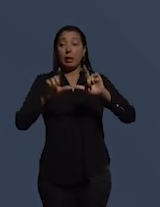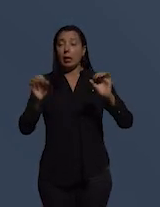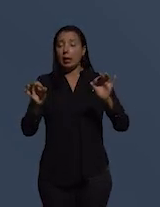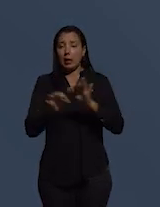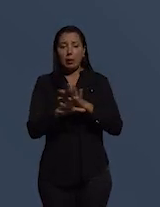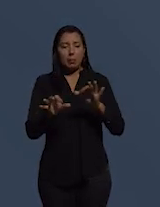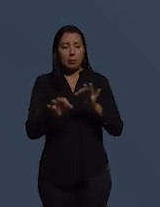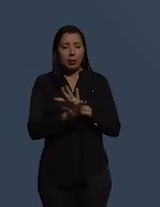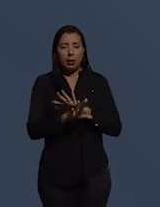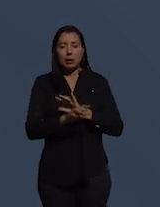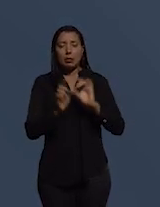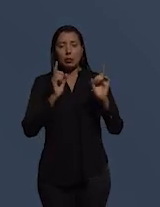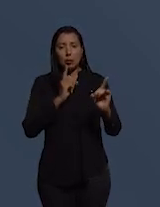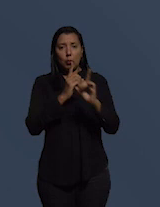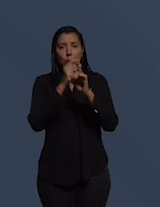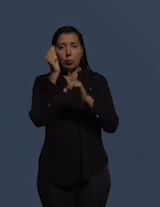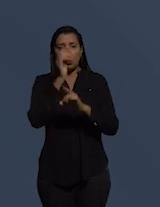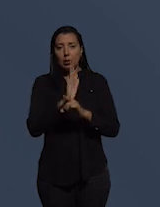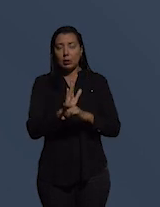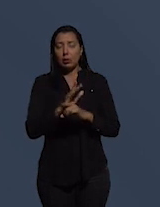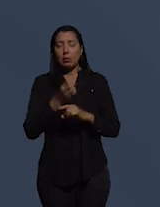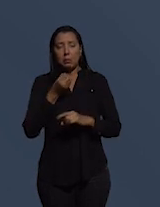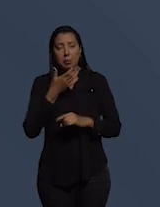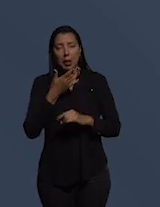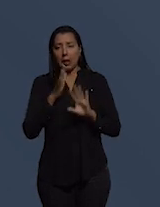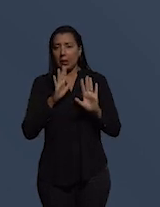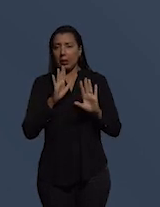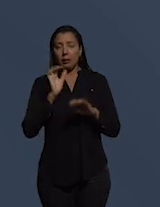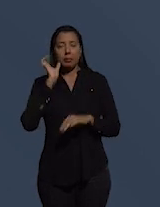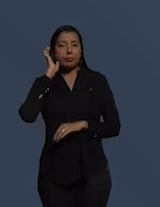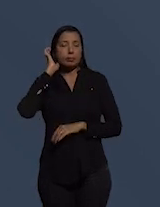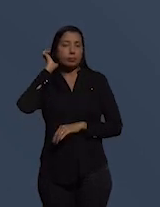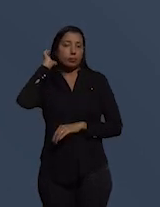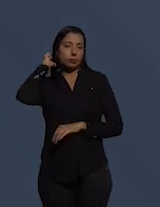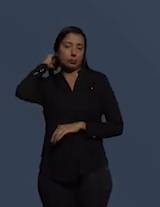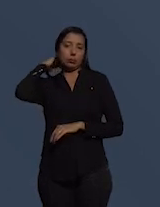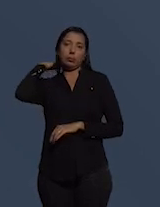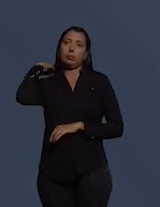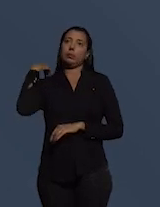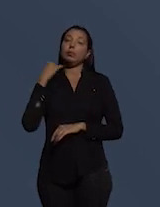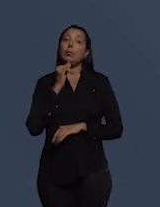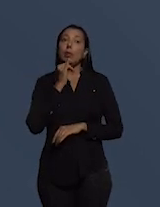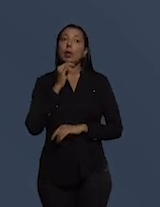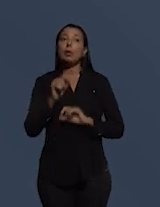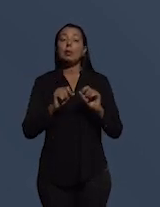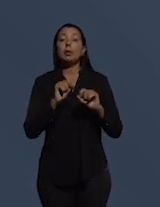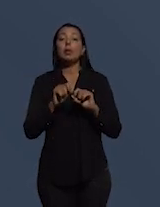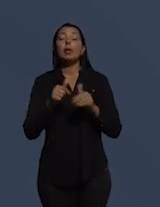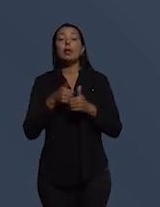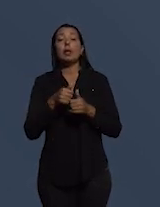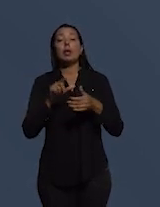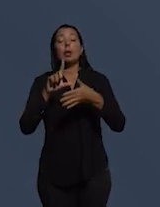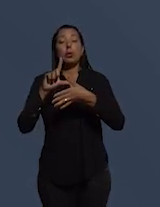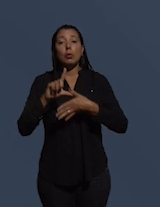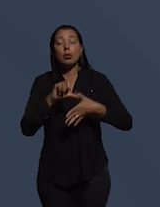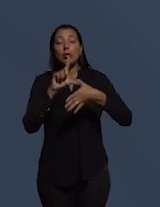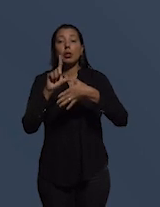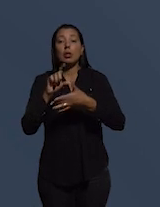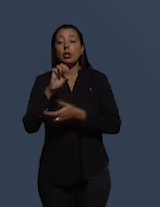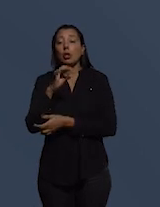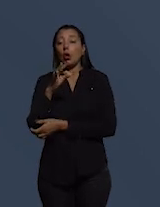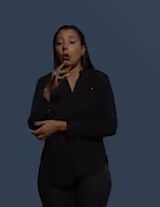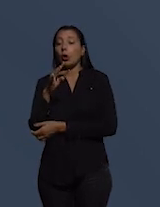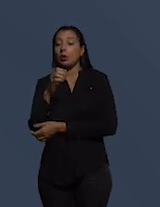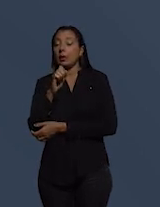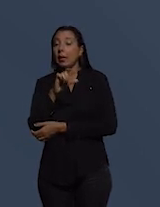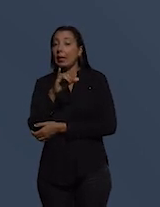uma desculpa é que o Brasil não está indo tão bem assim também claro que o exemplo campeão do continente é a Costa Rica que